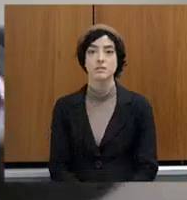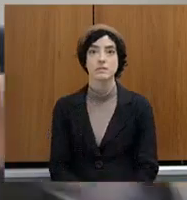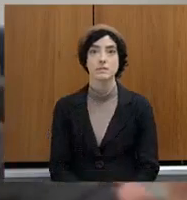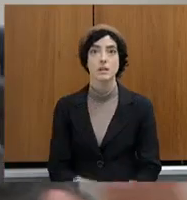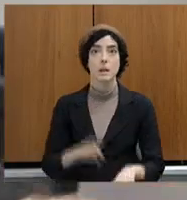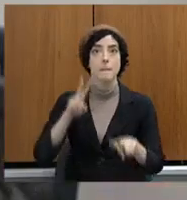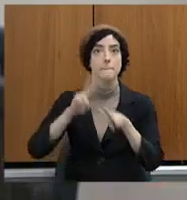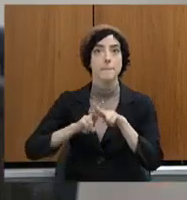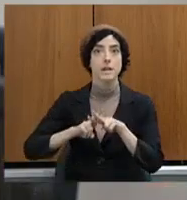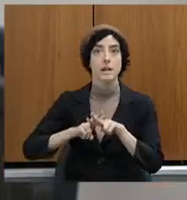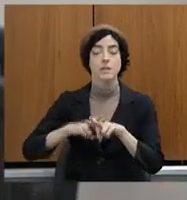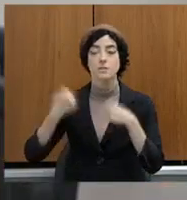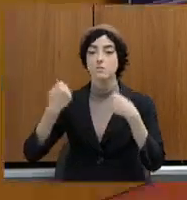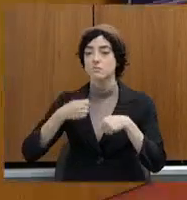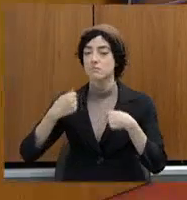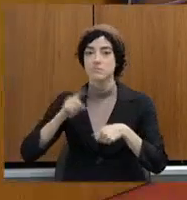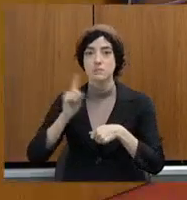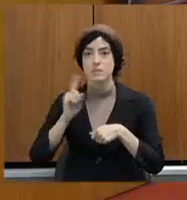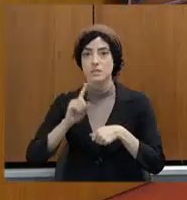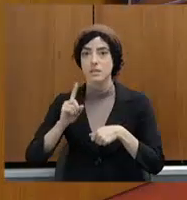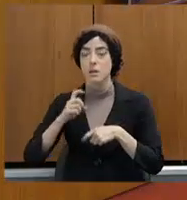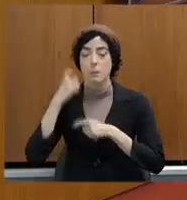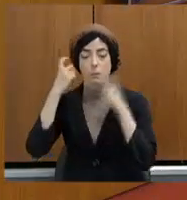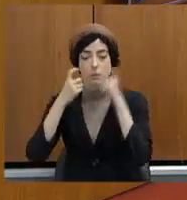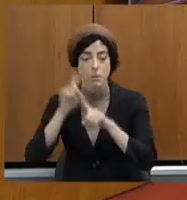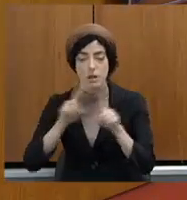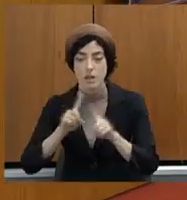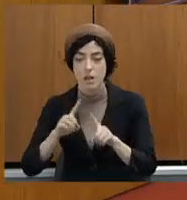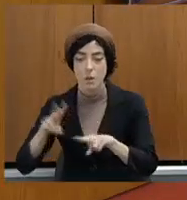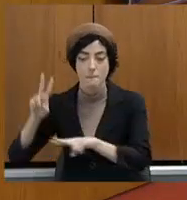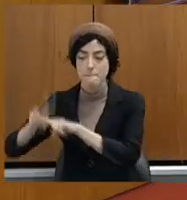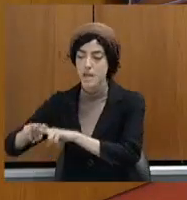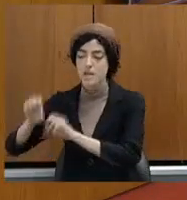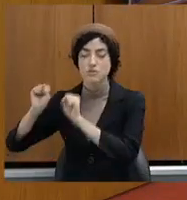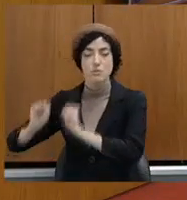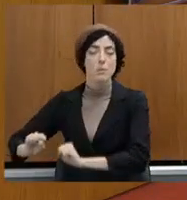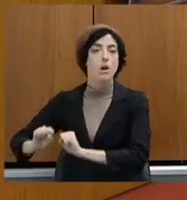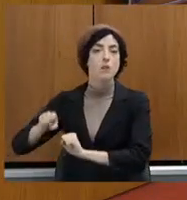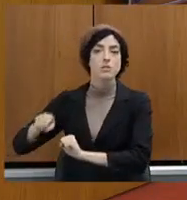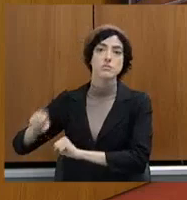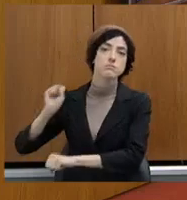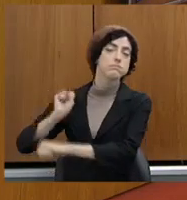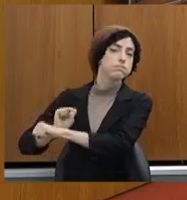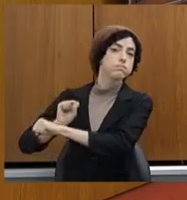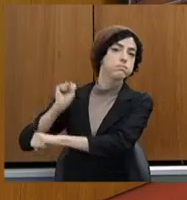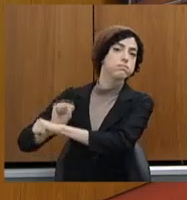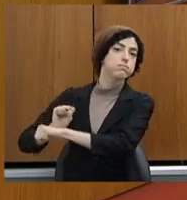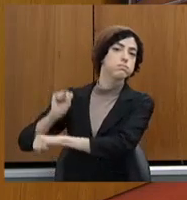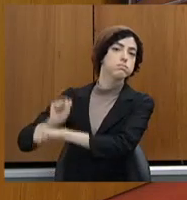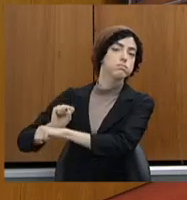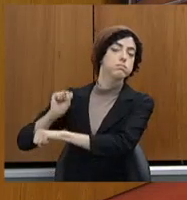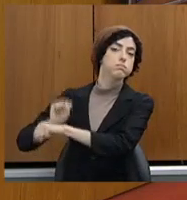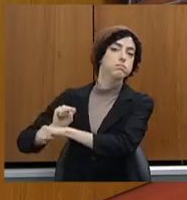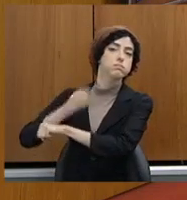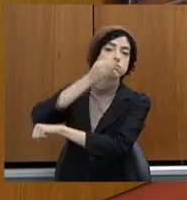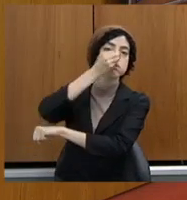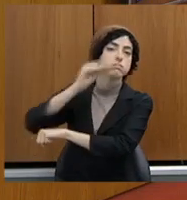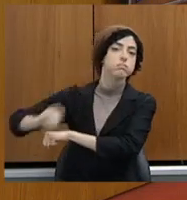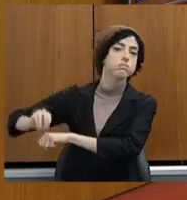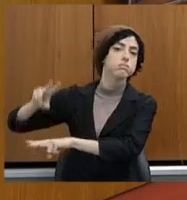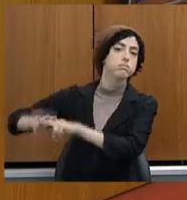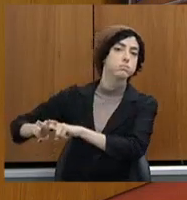pode mofar lá no xadrez da viatura, ou no xadrez da delegacia, onde é que ele estiver. Pode mofar. Foi ele sem ar-condicionado,